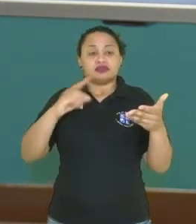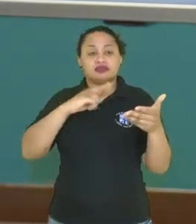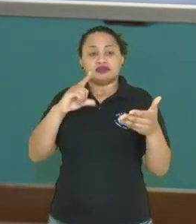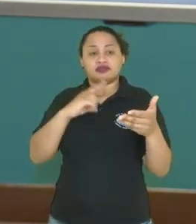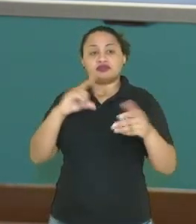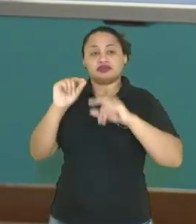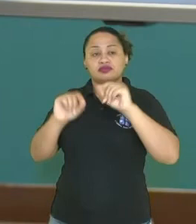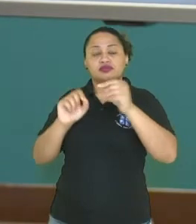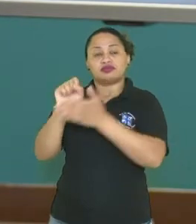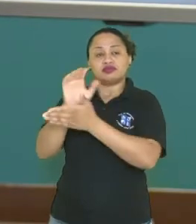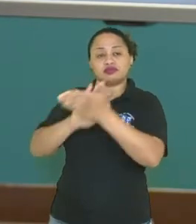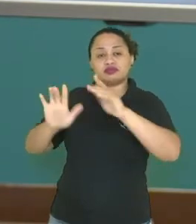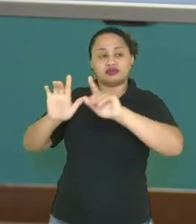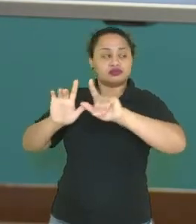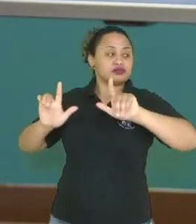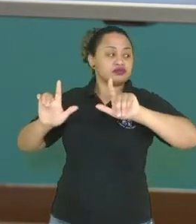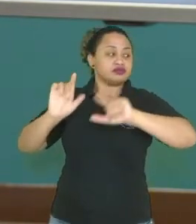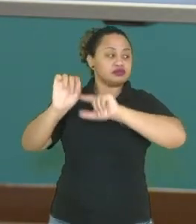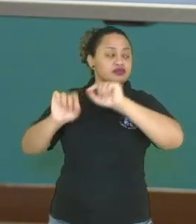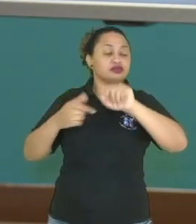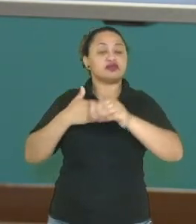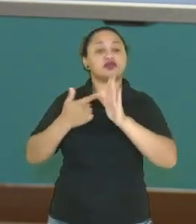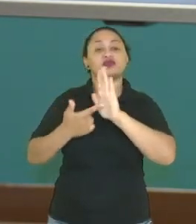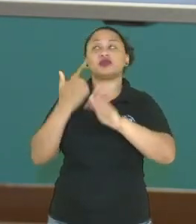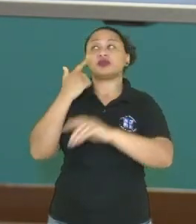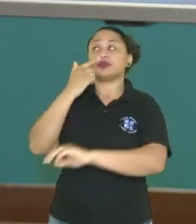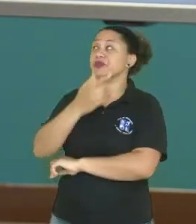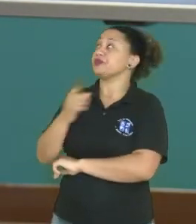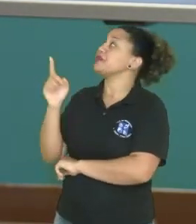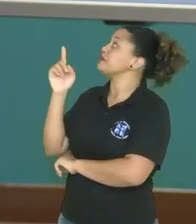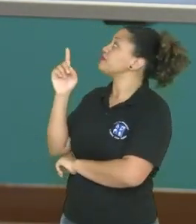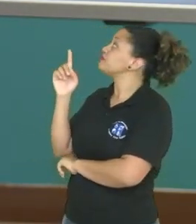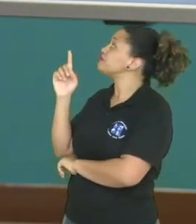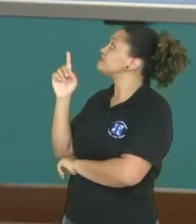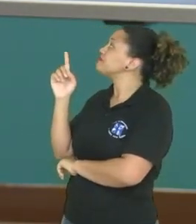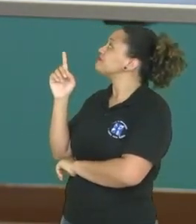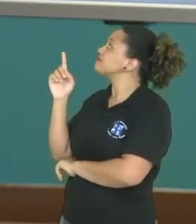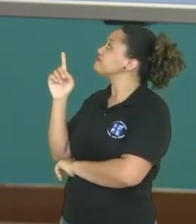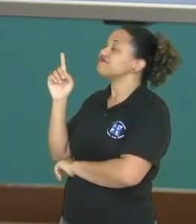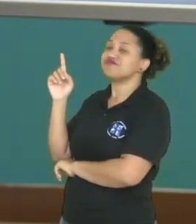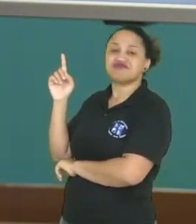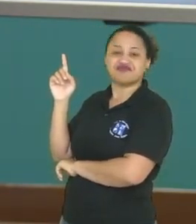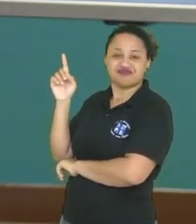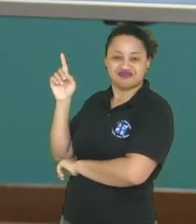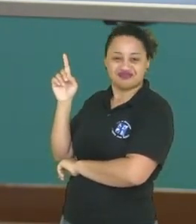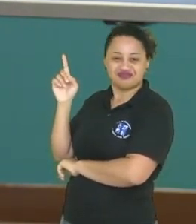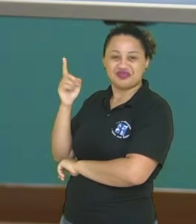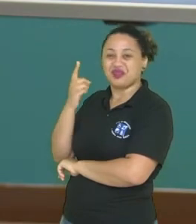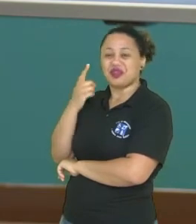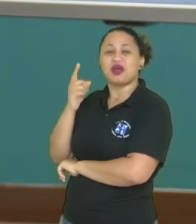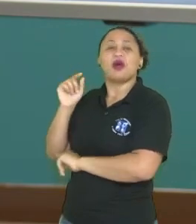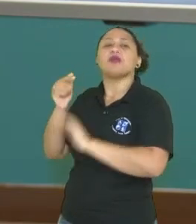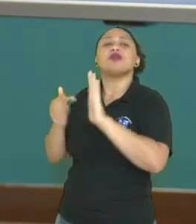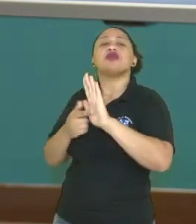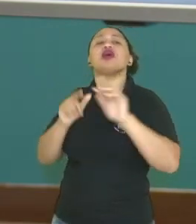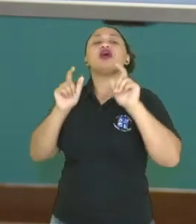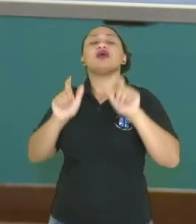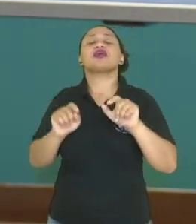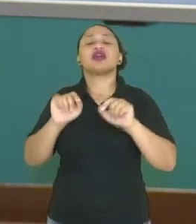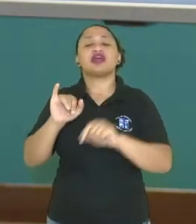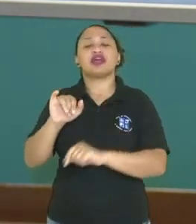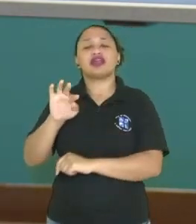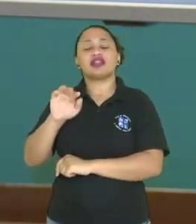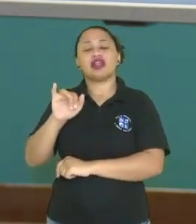pequena imagem mostrando aqui, então, uma usina hidrelétrica, né, Itaipu, no Paraná mesmo. E o que que